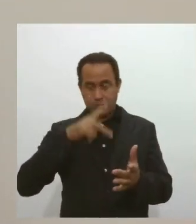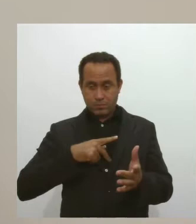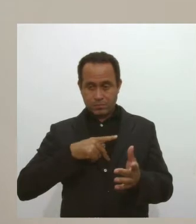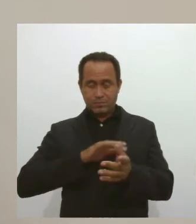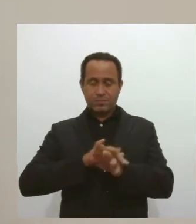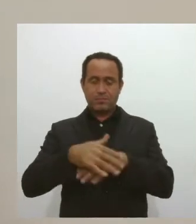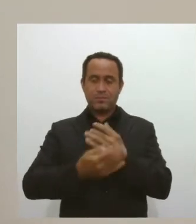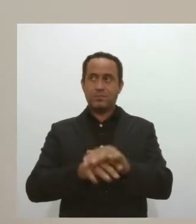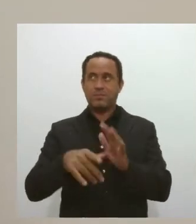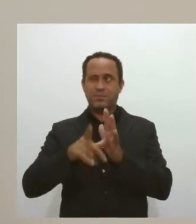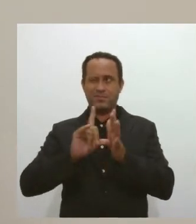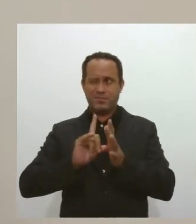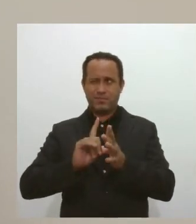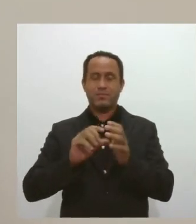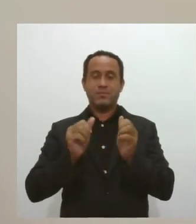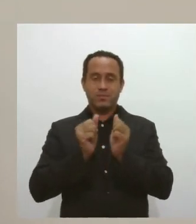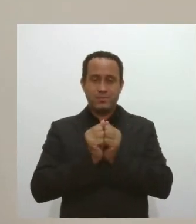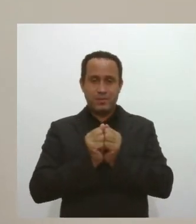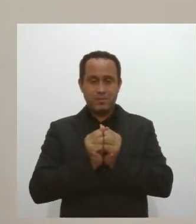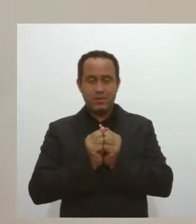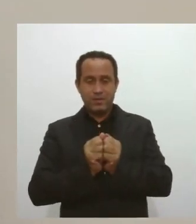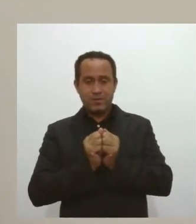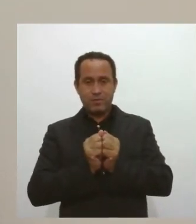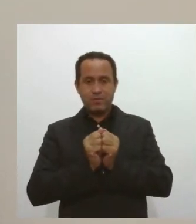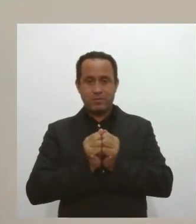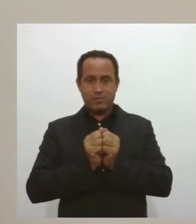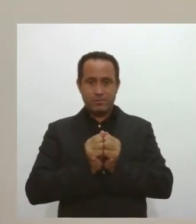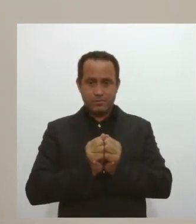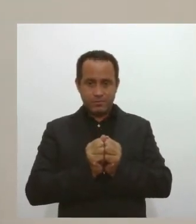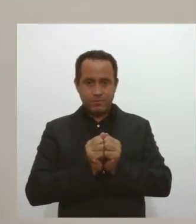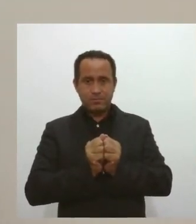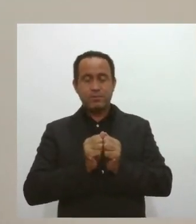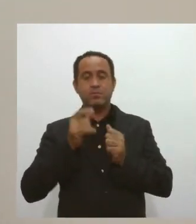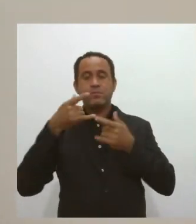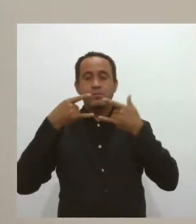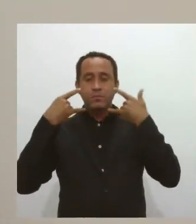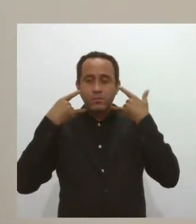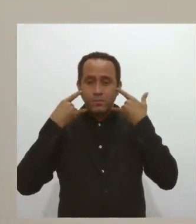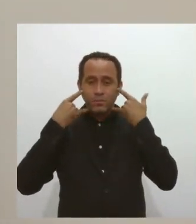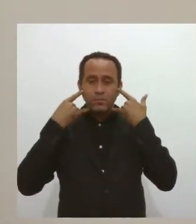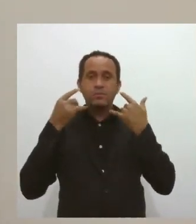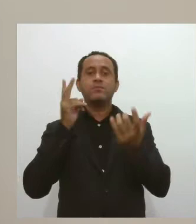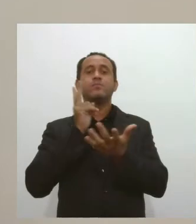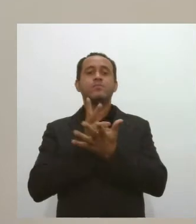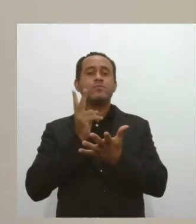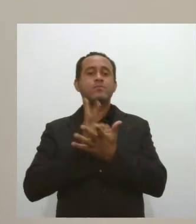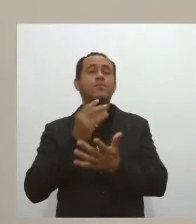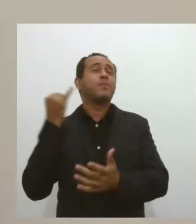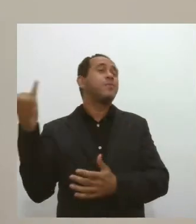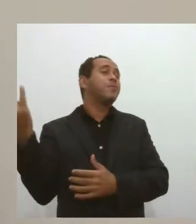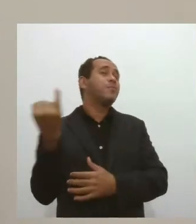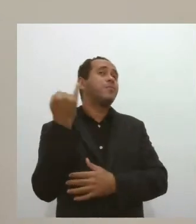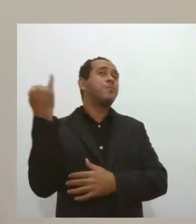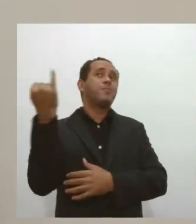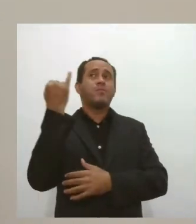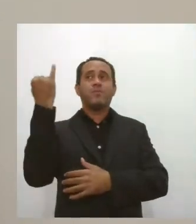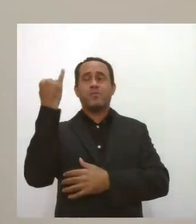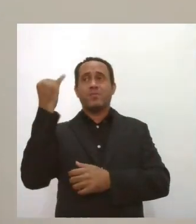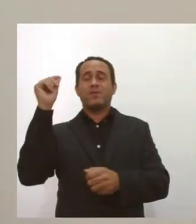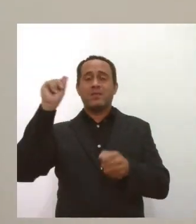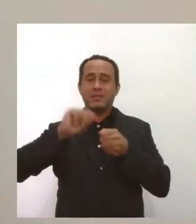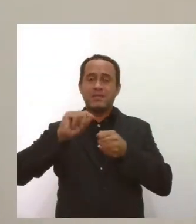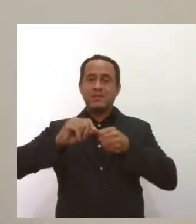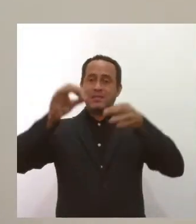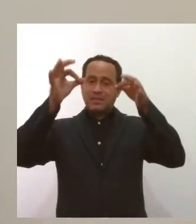higienizar a mão, tem que andar com álcool gel, tem que usar máscara. O uso da máscara é fundamental e deve ser feito da